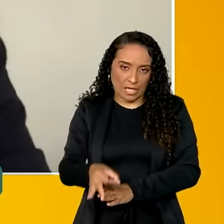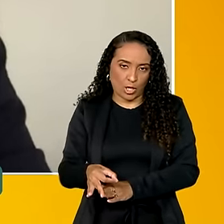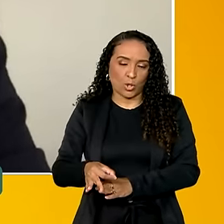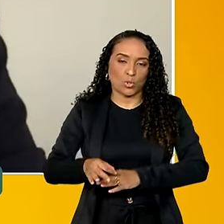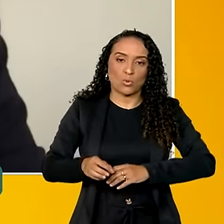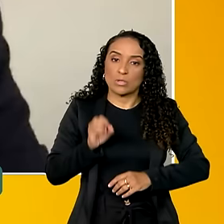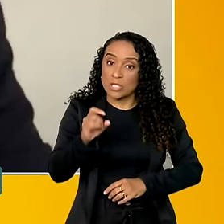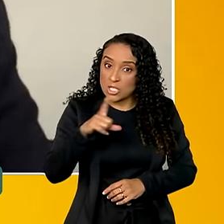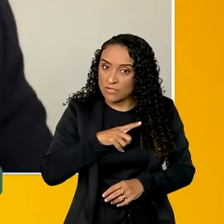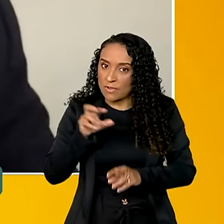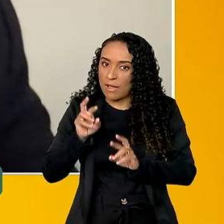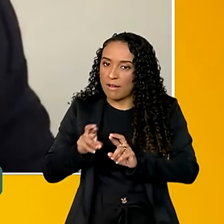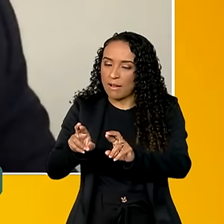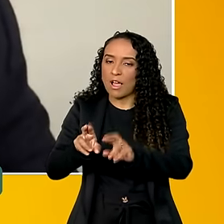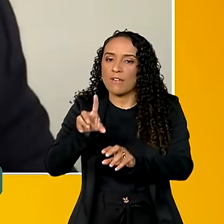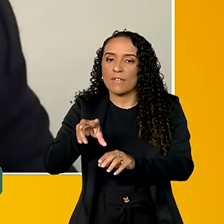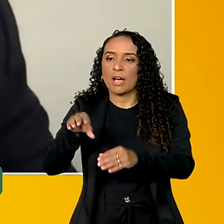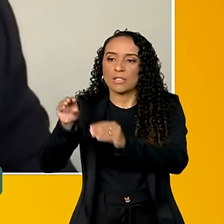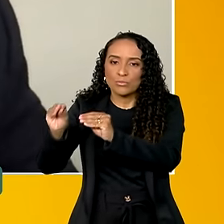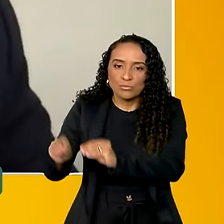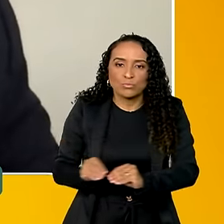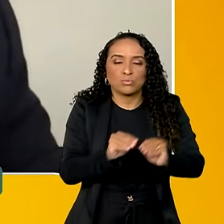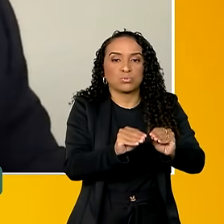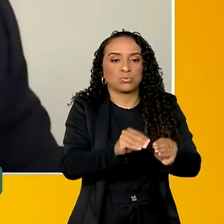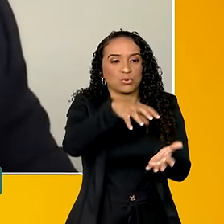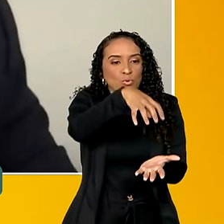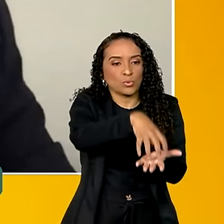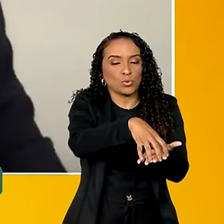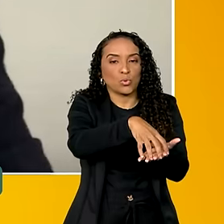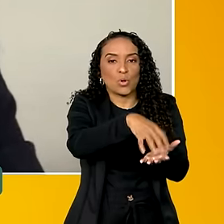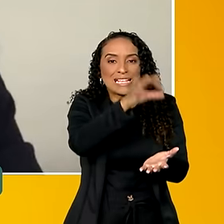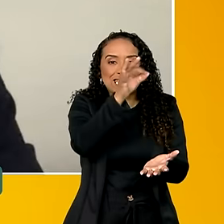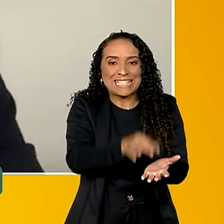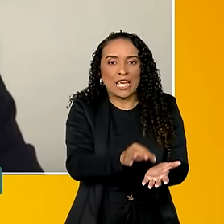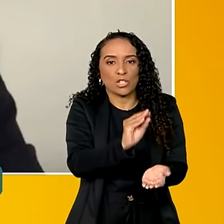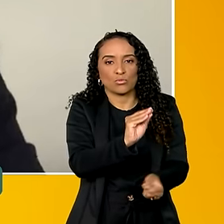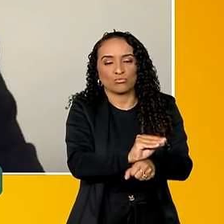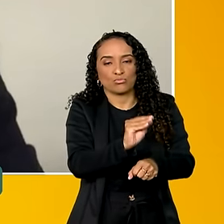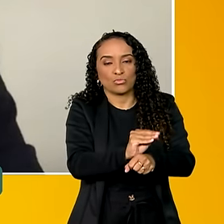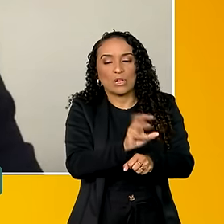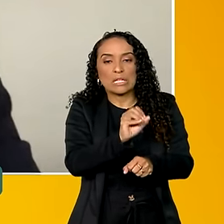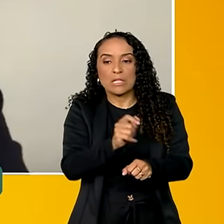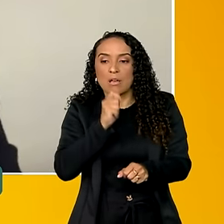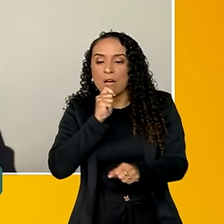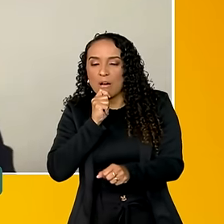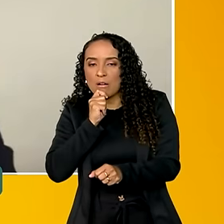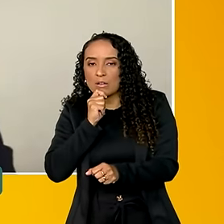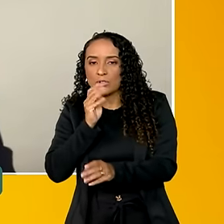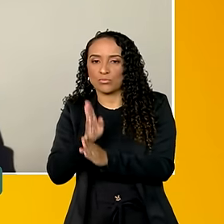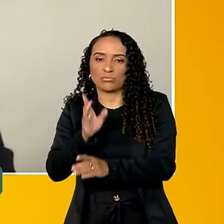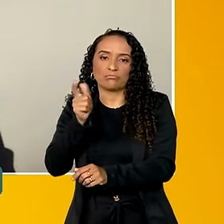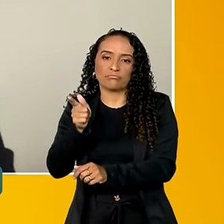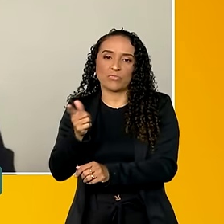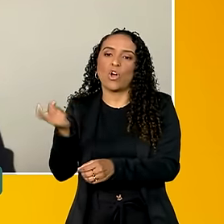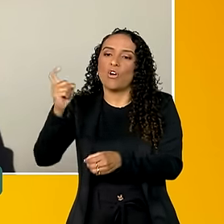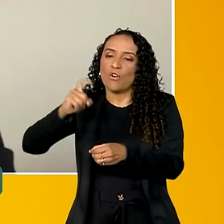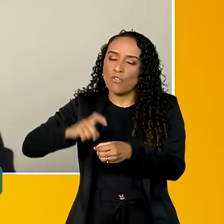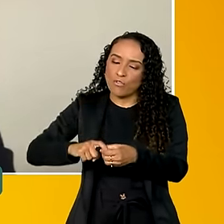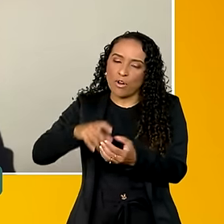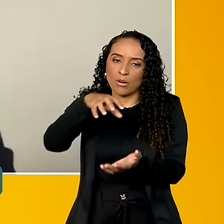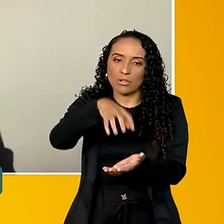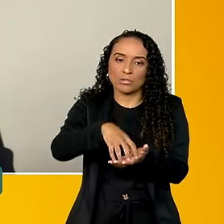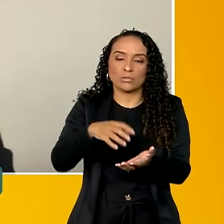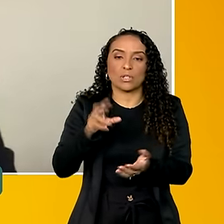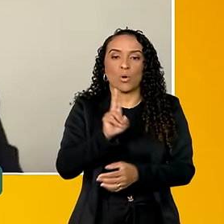Se tiver o câncer, encaminha para o tratamento num centro especializado. Se não fechou o diagnóstico, volta para o acompanhamento na unidade